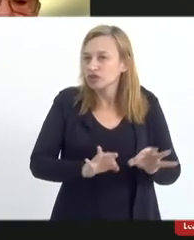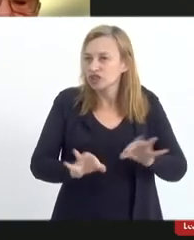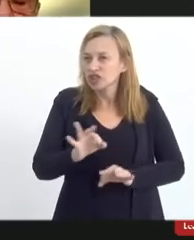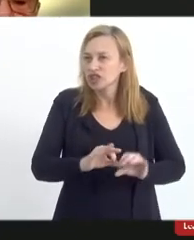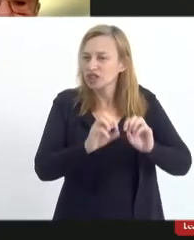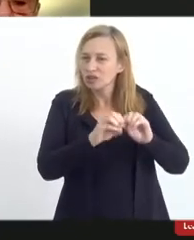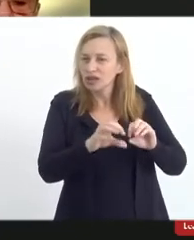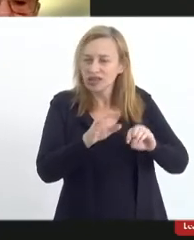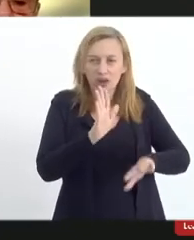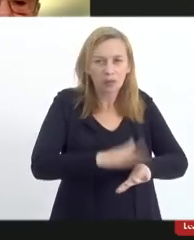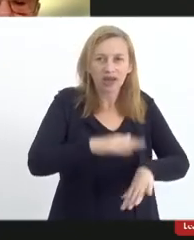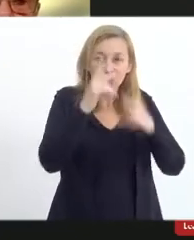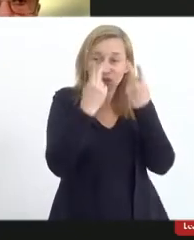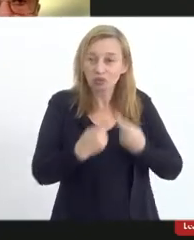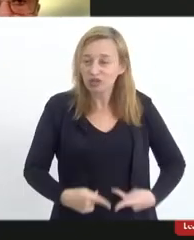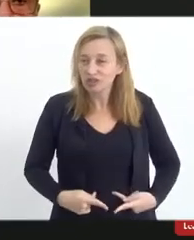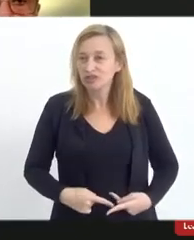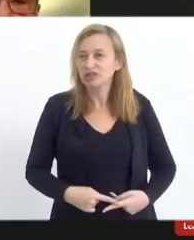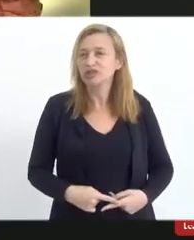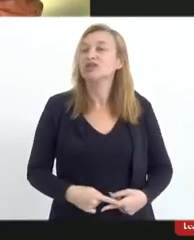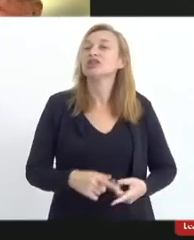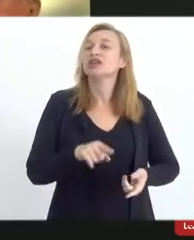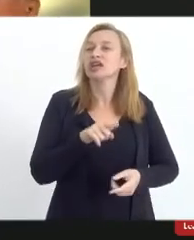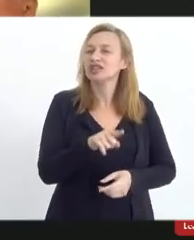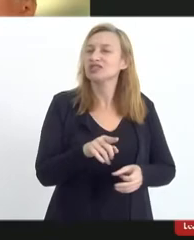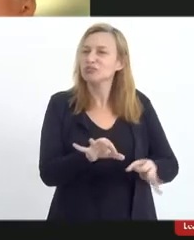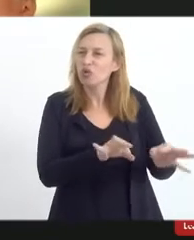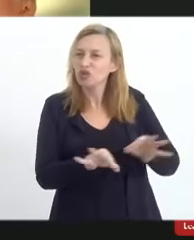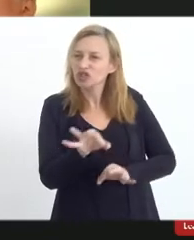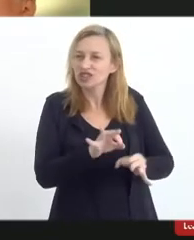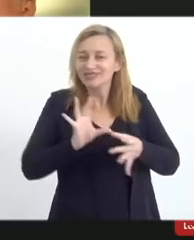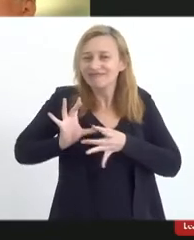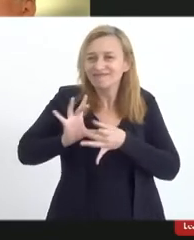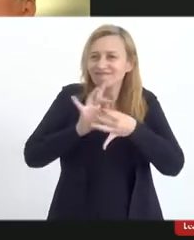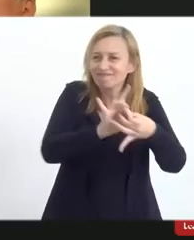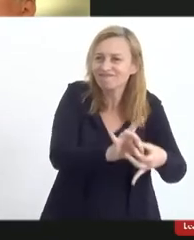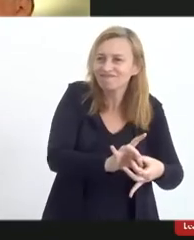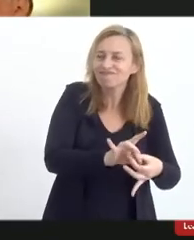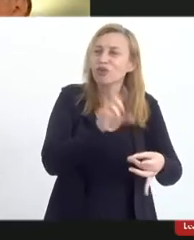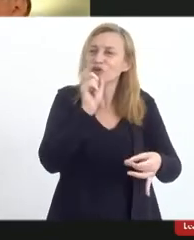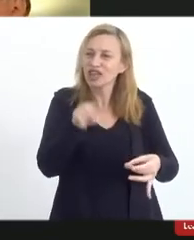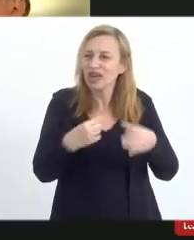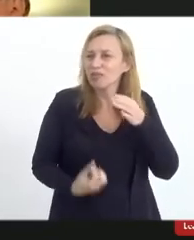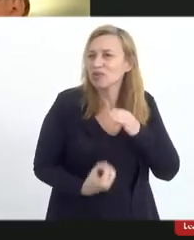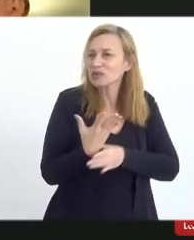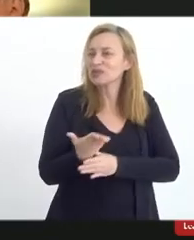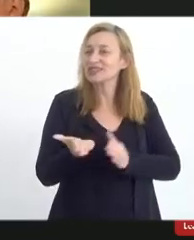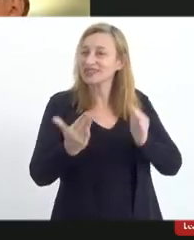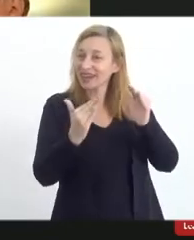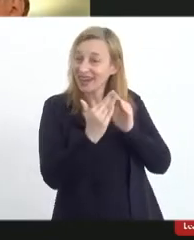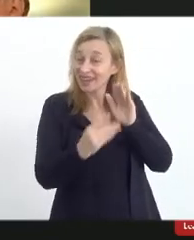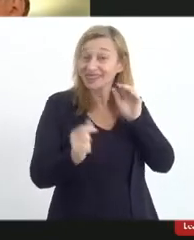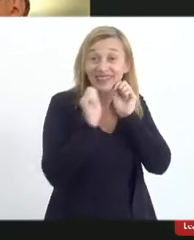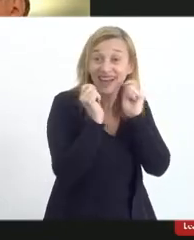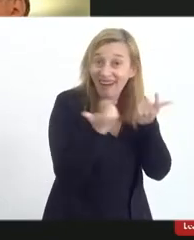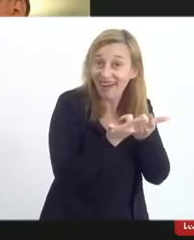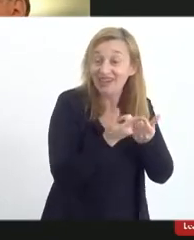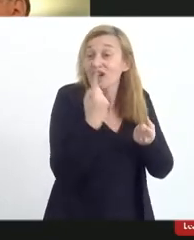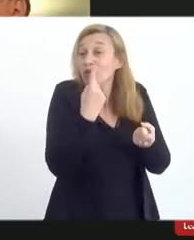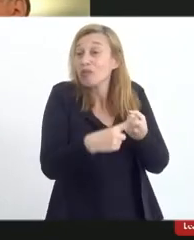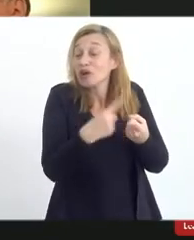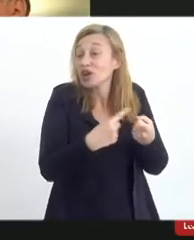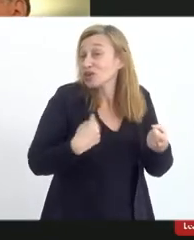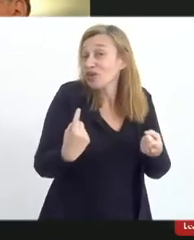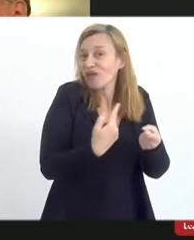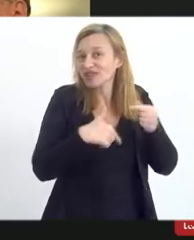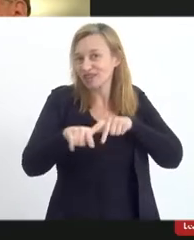E o importante é que o projeto Educação Mais Humana, ele está muito ligado com o que é produzido nesta casa, na Alerje, porque nós